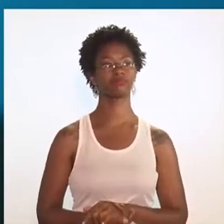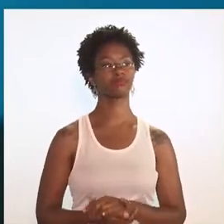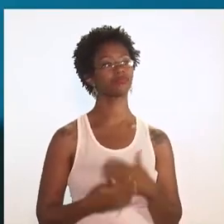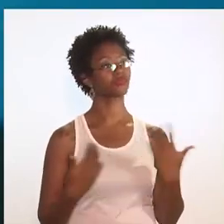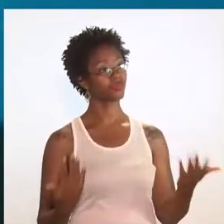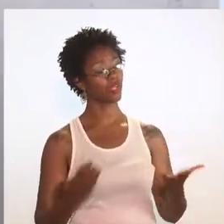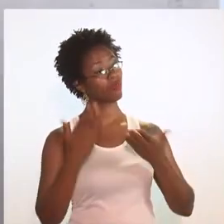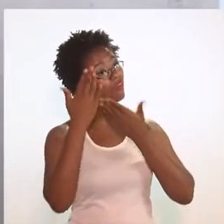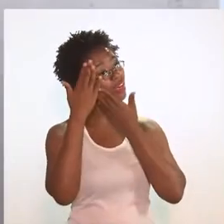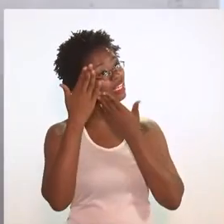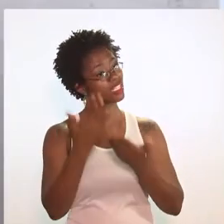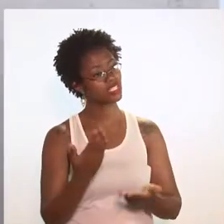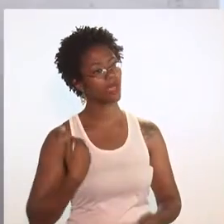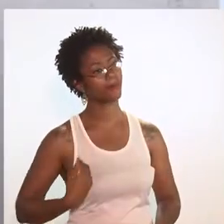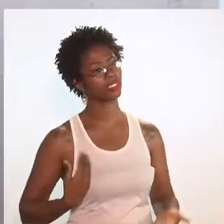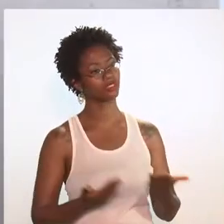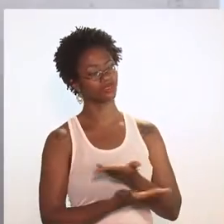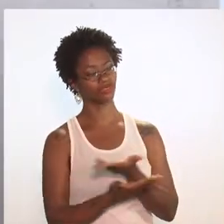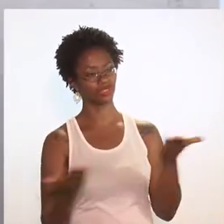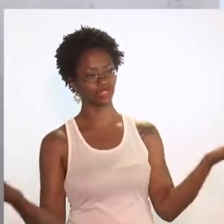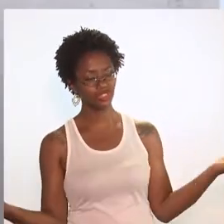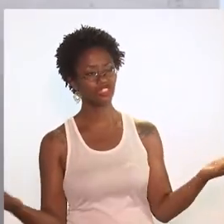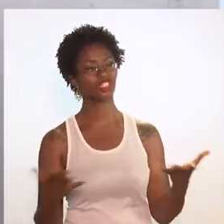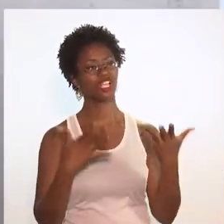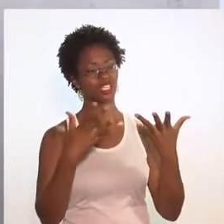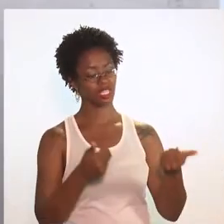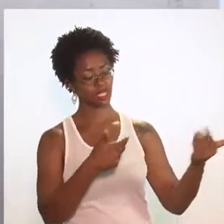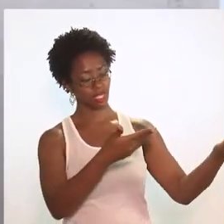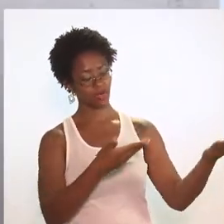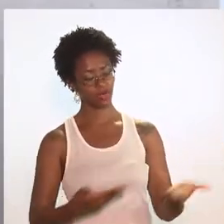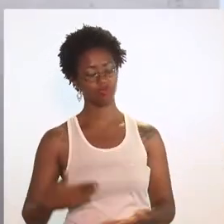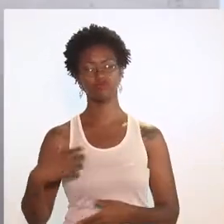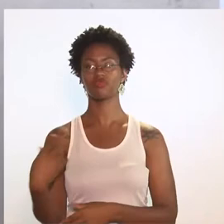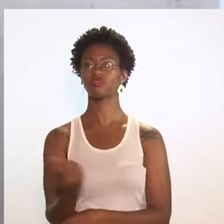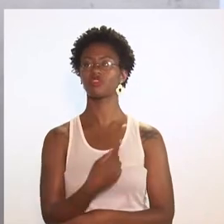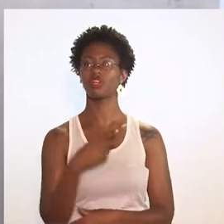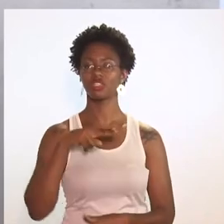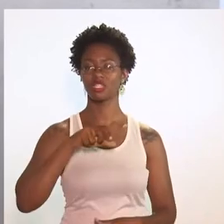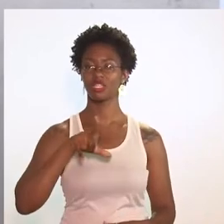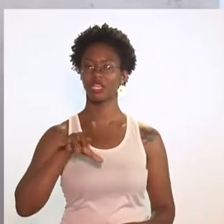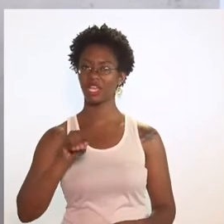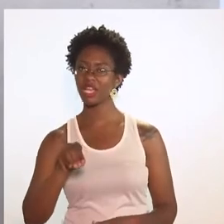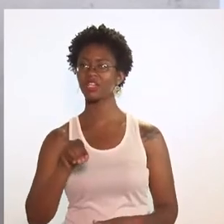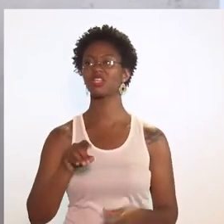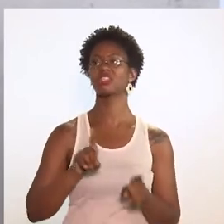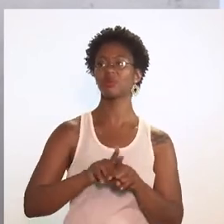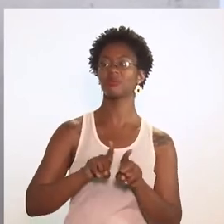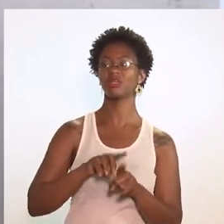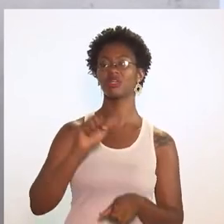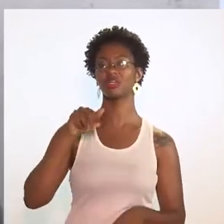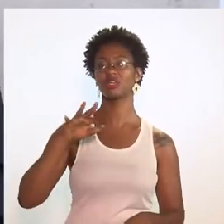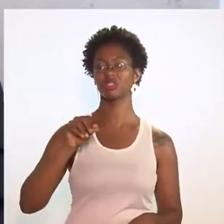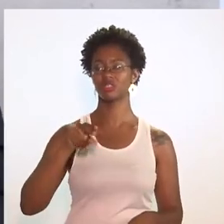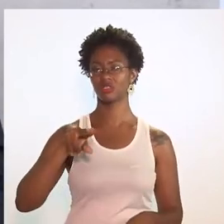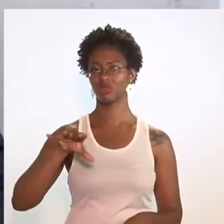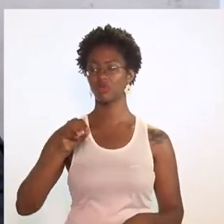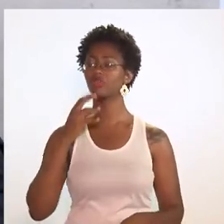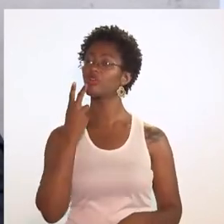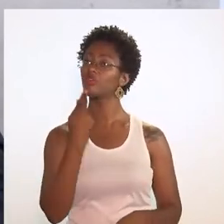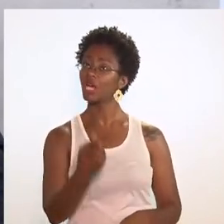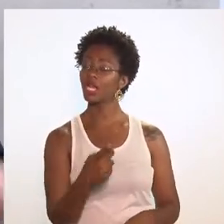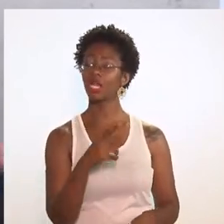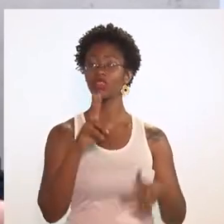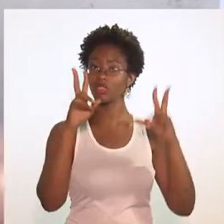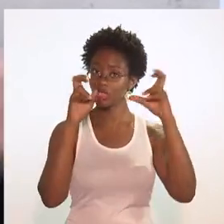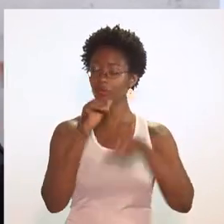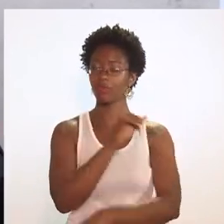e até em nível estadual. Eu queria muito agradecer a presença de vocês, vocês terem aceitado o nosso convite, Nélio, Antônio, para falar sobre